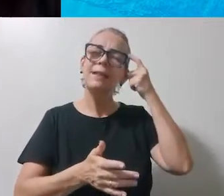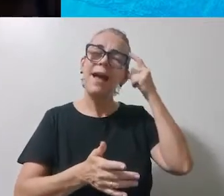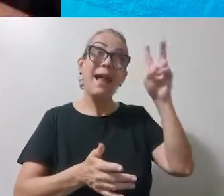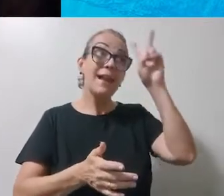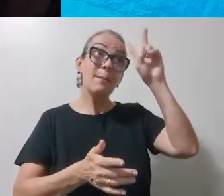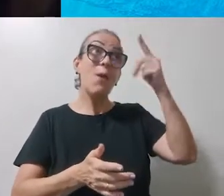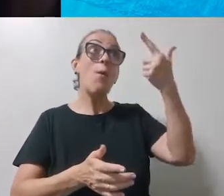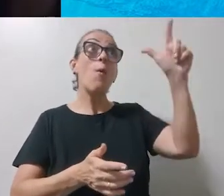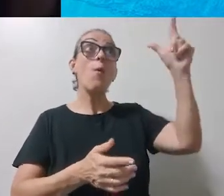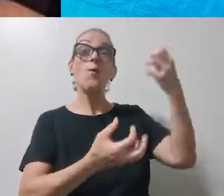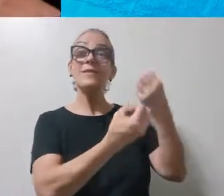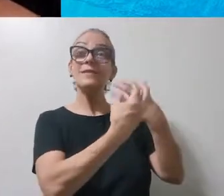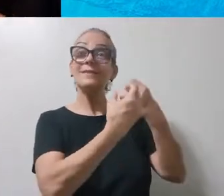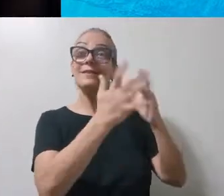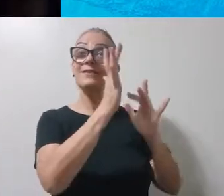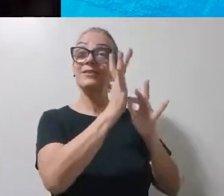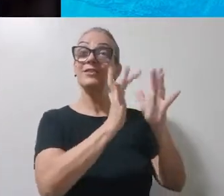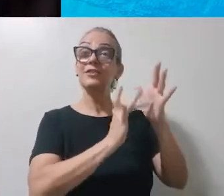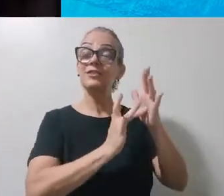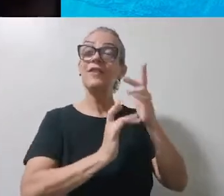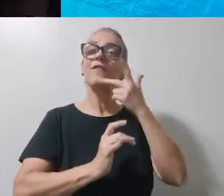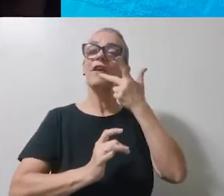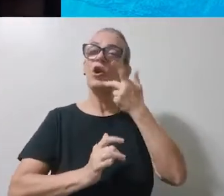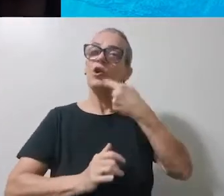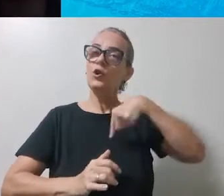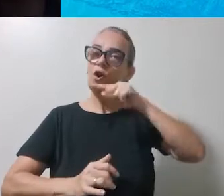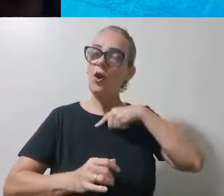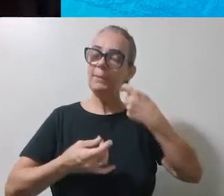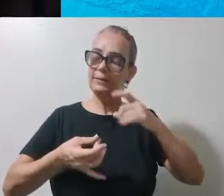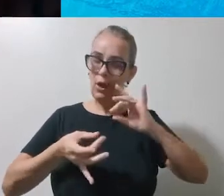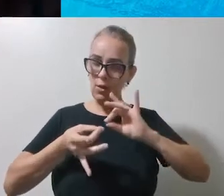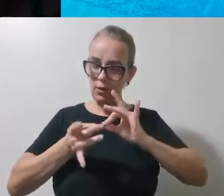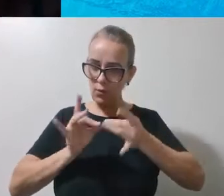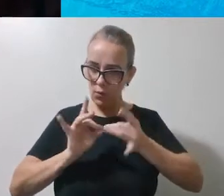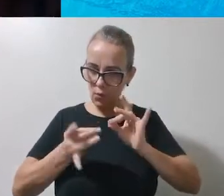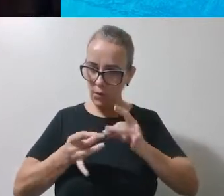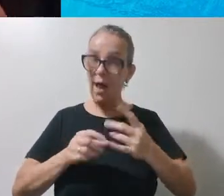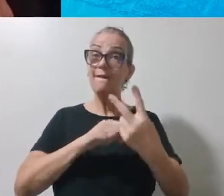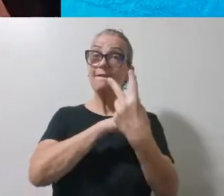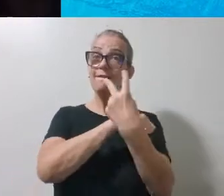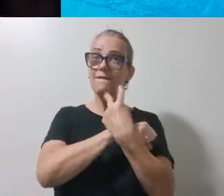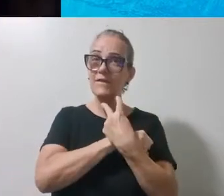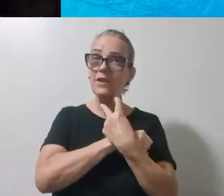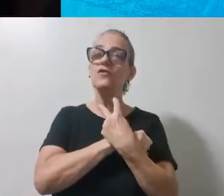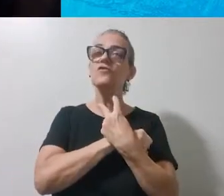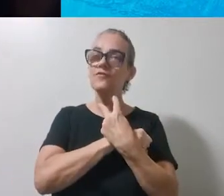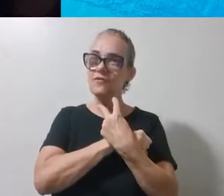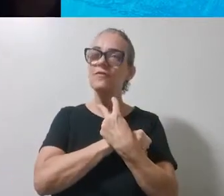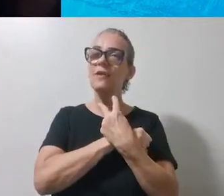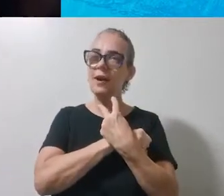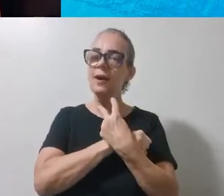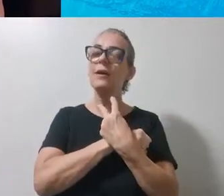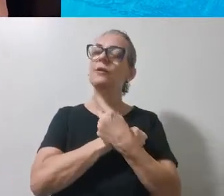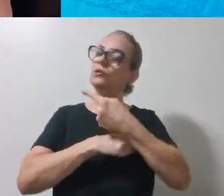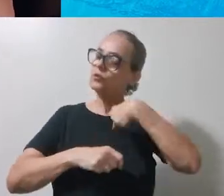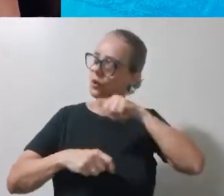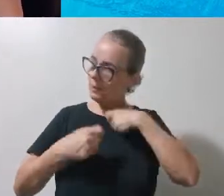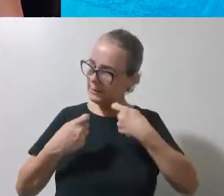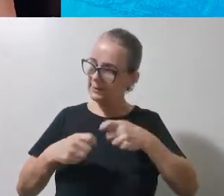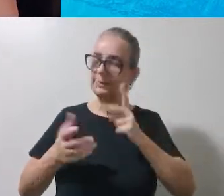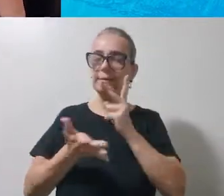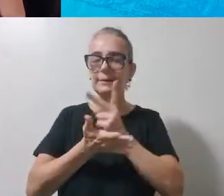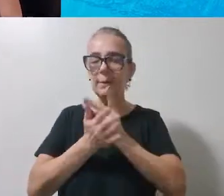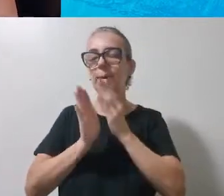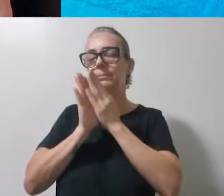Jesus. Ele dizia, orai e vigiai, pá. Devemos fazer sempre nossas orações,